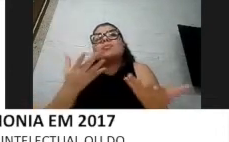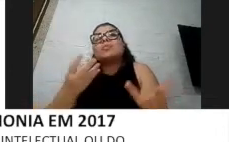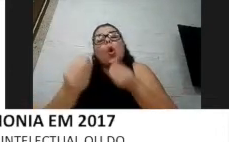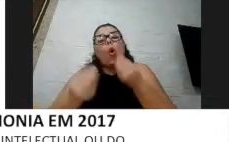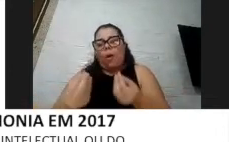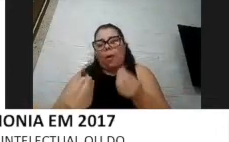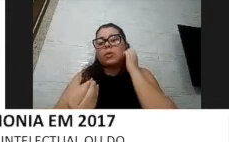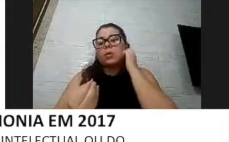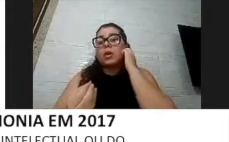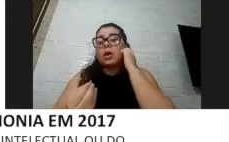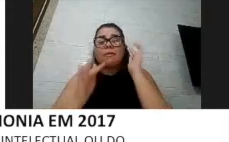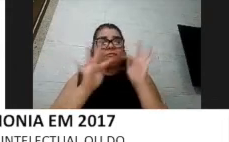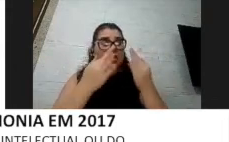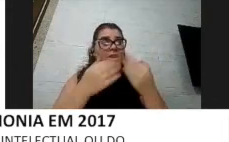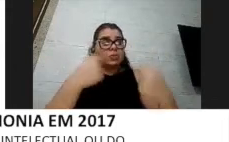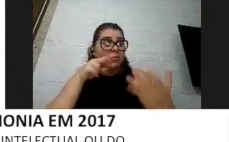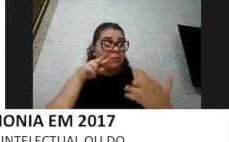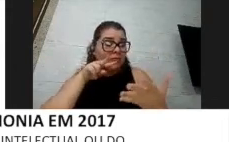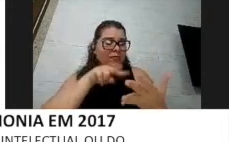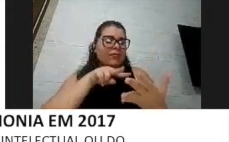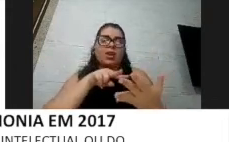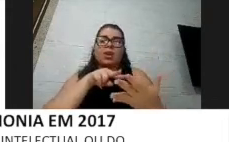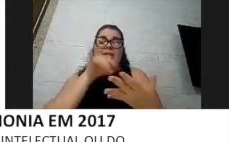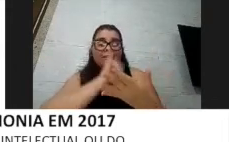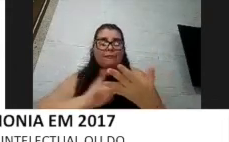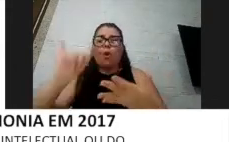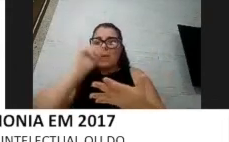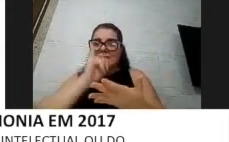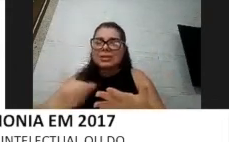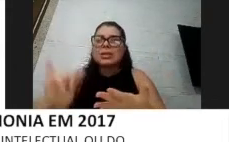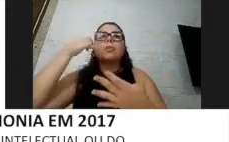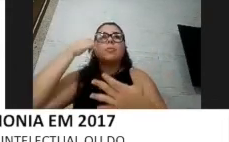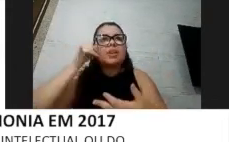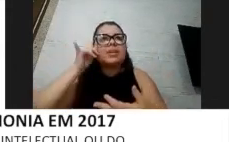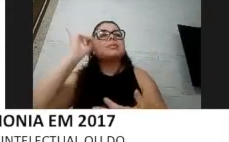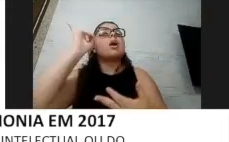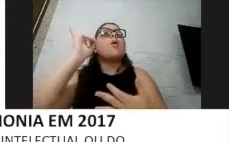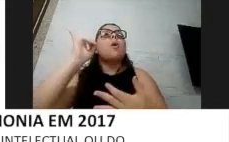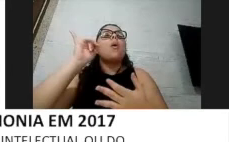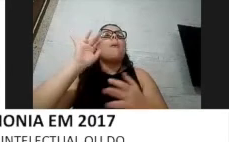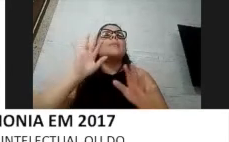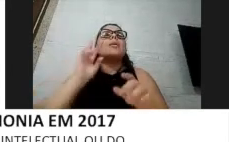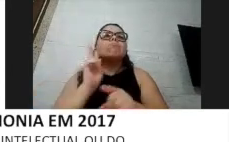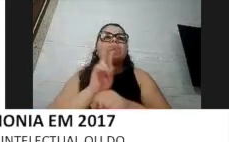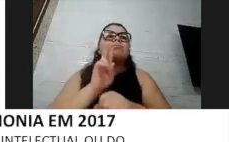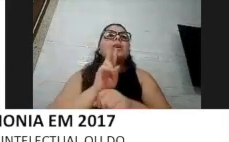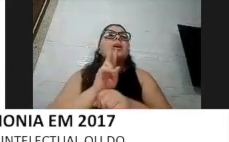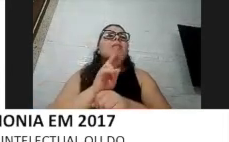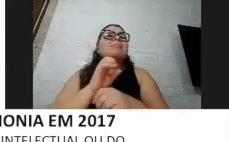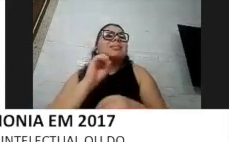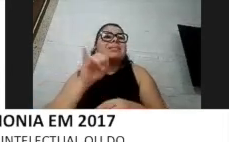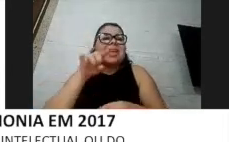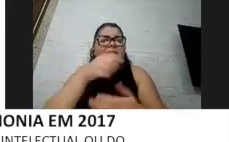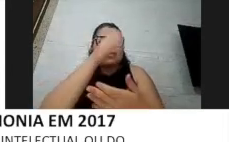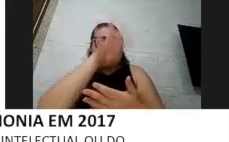precisam ter essas informações para essa questão de proteção, se a gente não pode confiar nesses dados oficiais. Então,